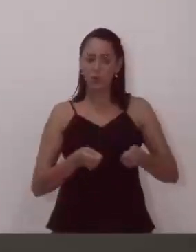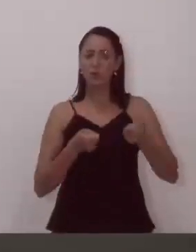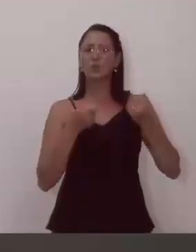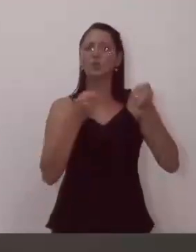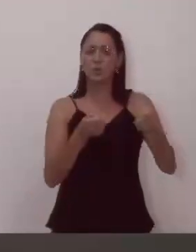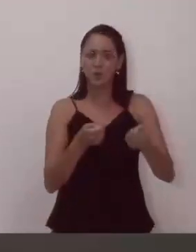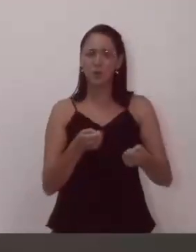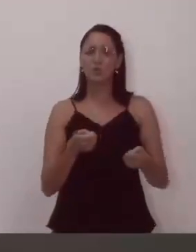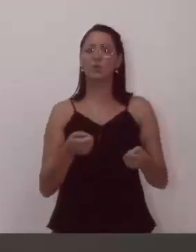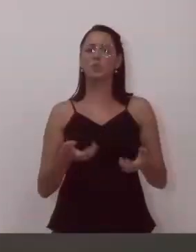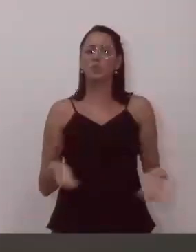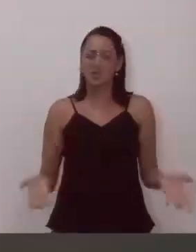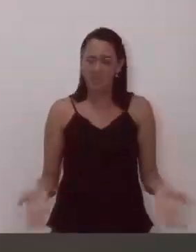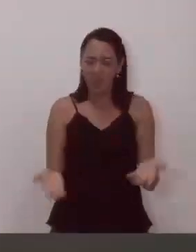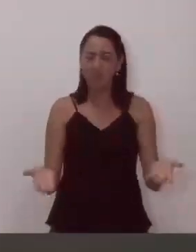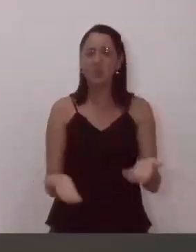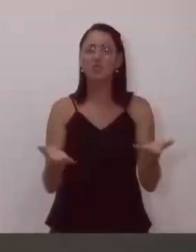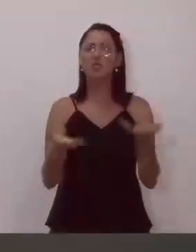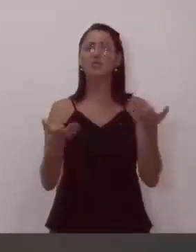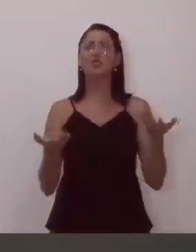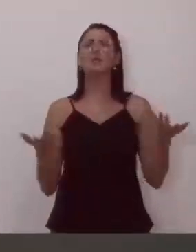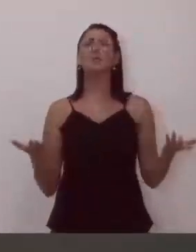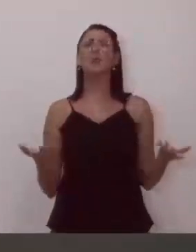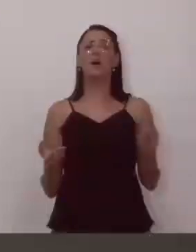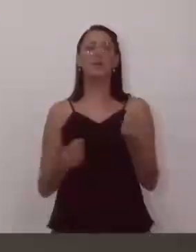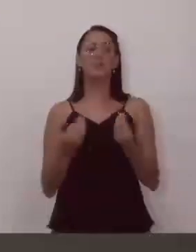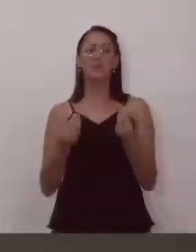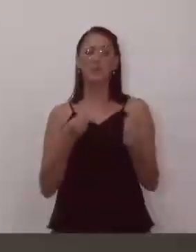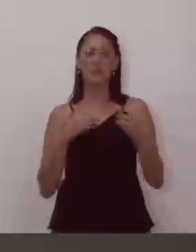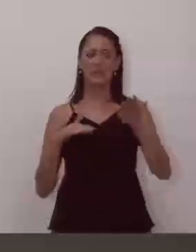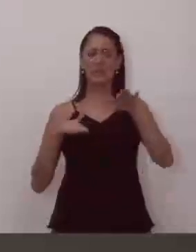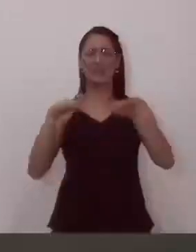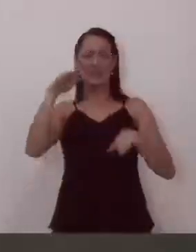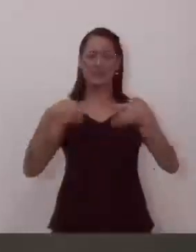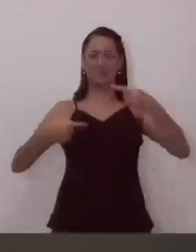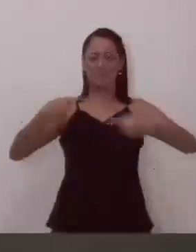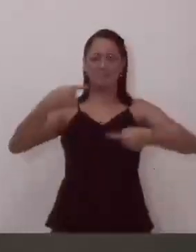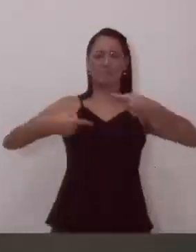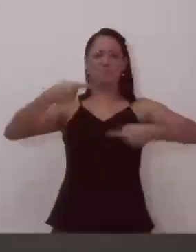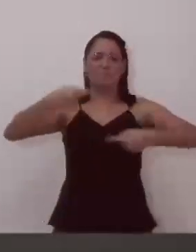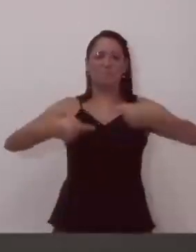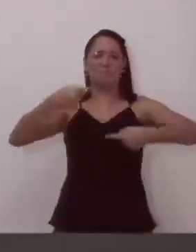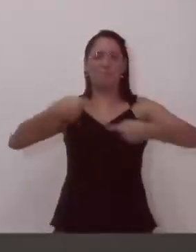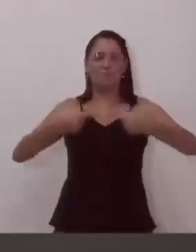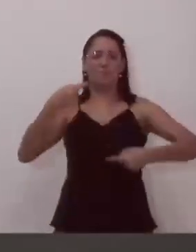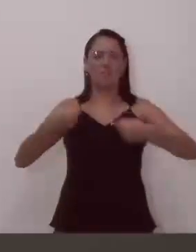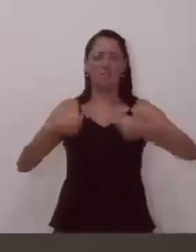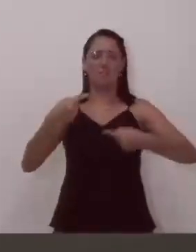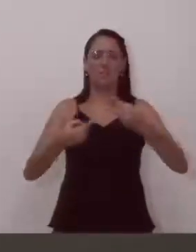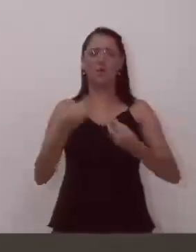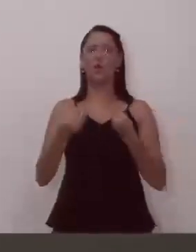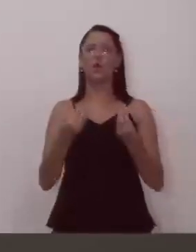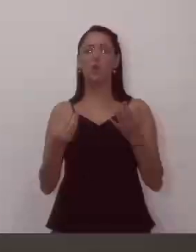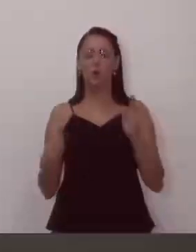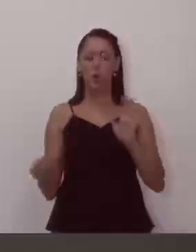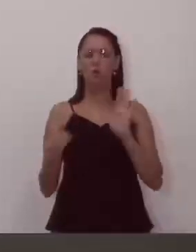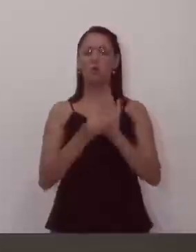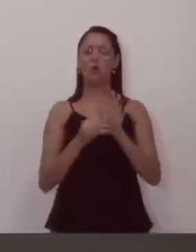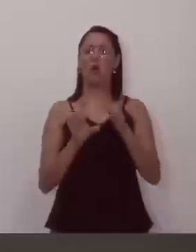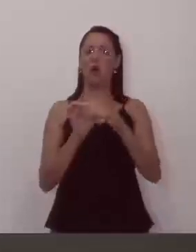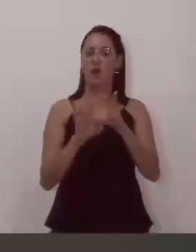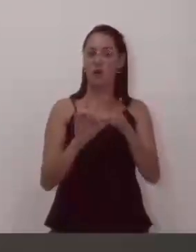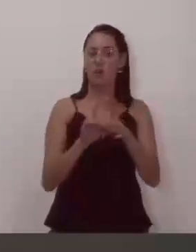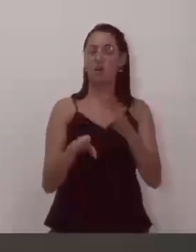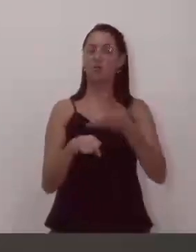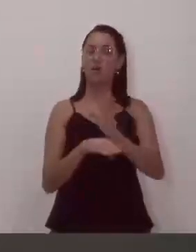numa briga com o Legislativo. Se ele estiver recolocando, aprovando